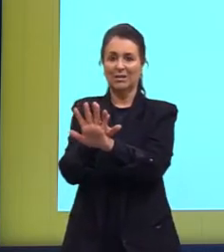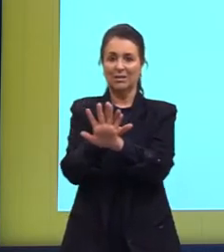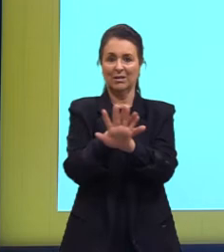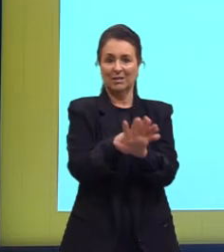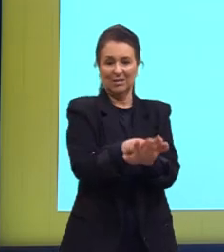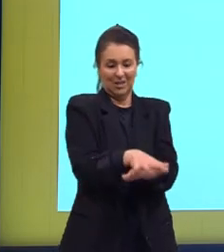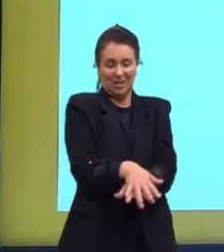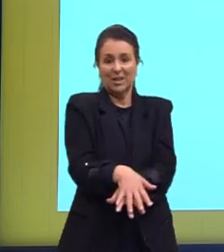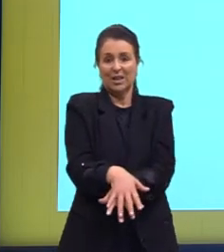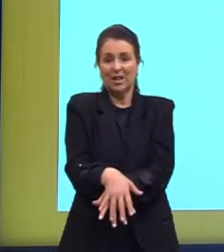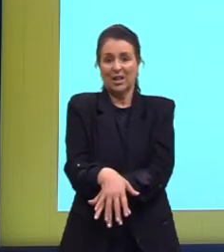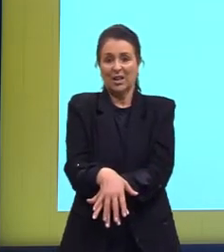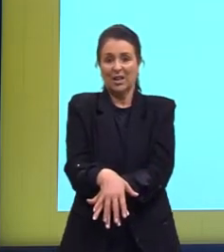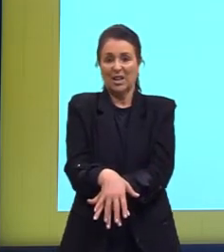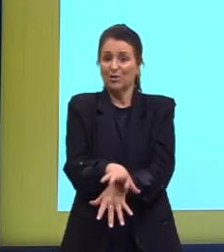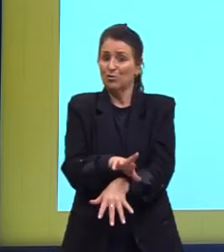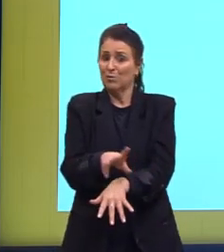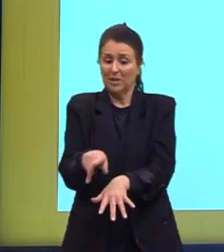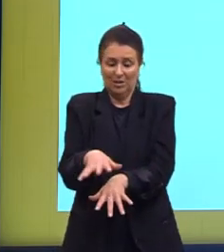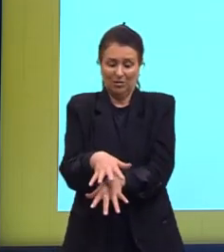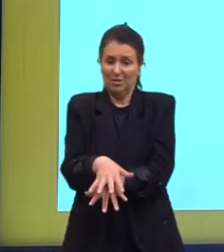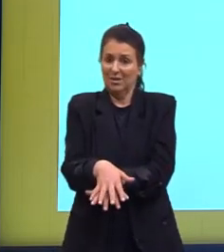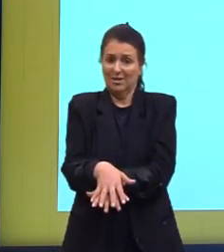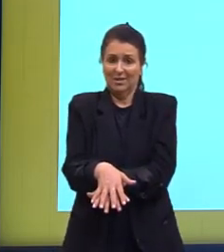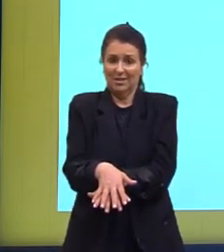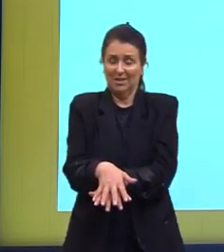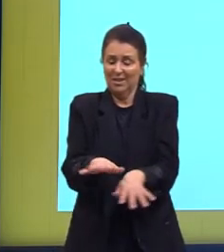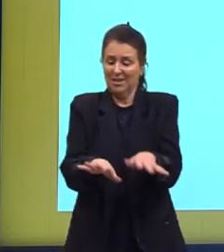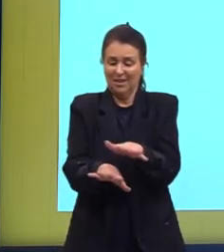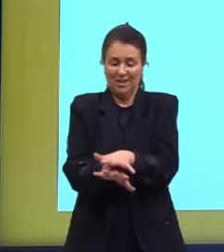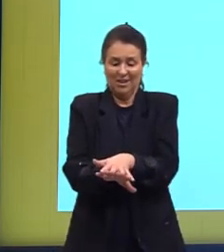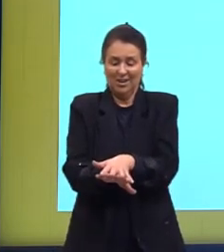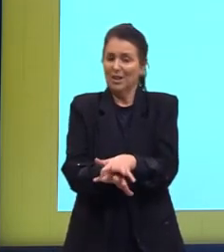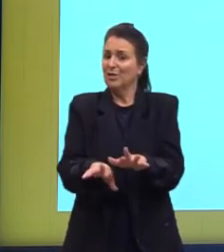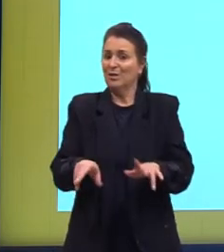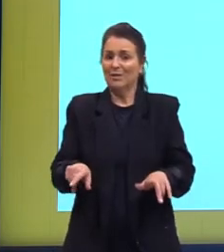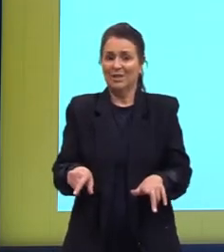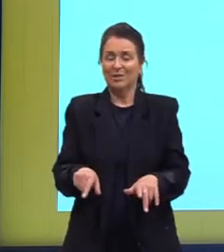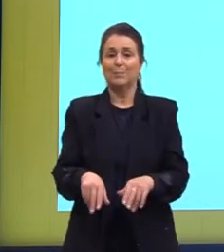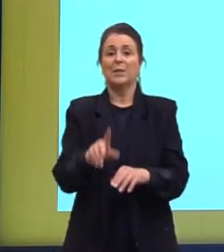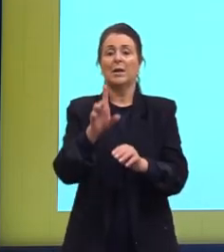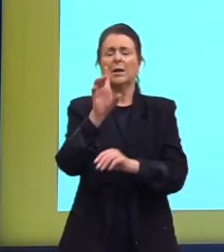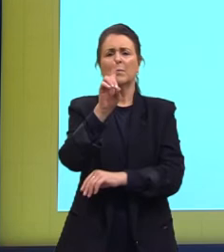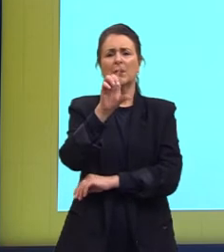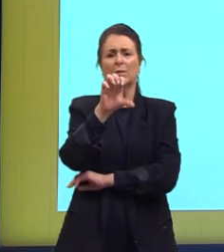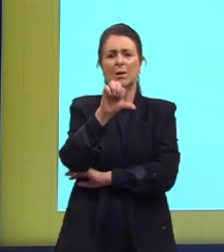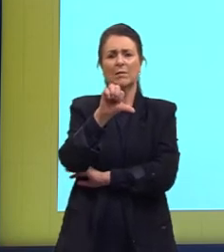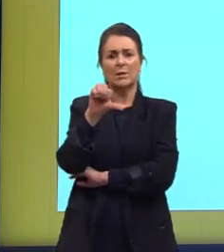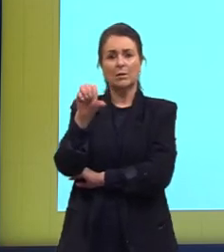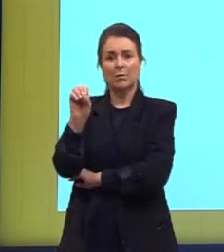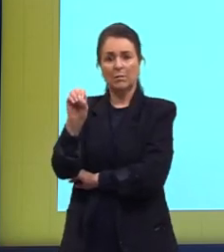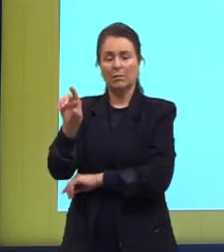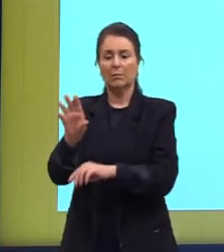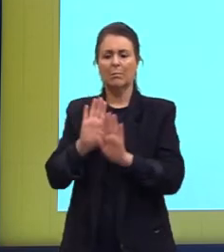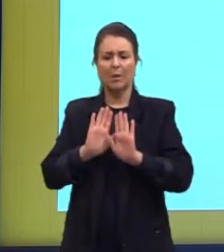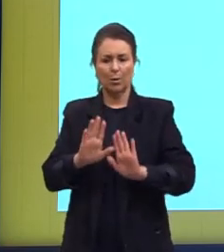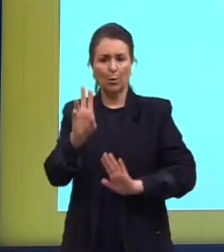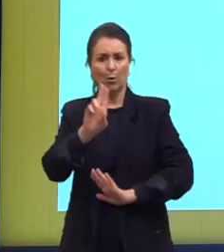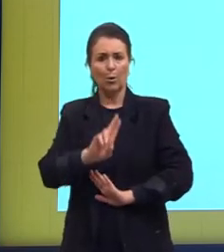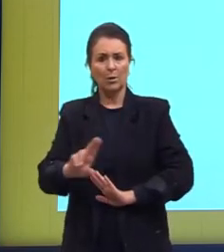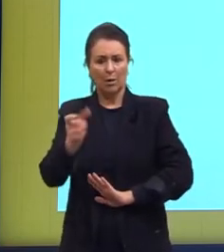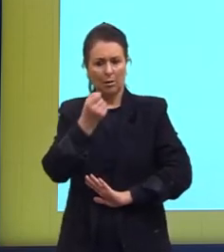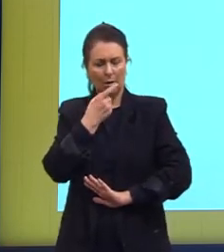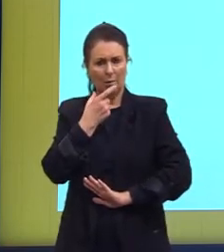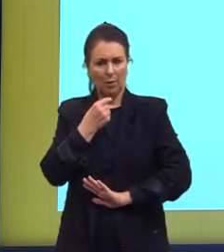dedinho para fora ali, que não dá certo. Então, lá em 1990, daí pararam de usar esses medicamentos, quando